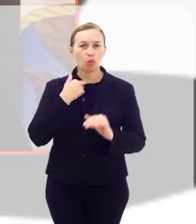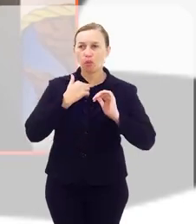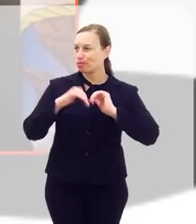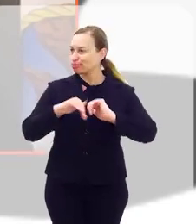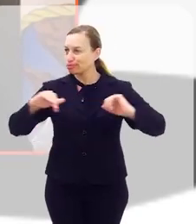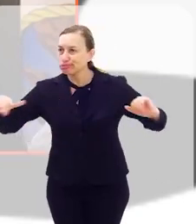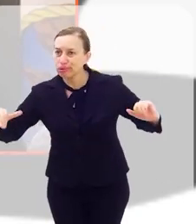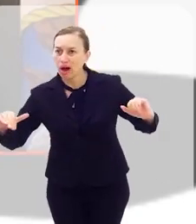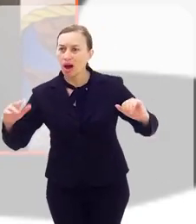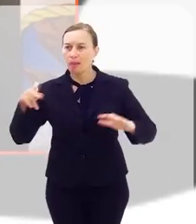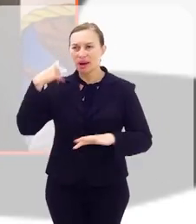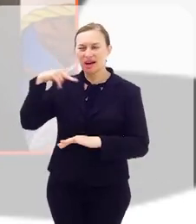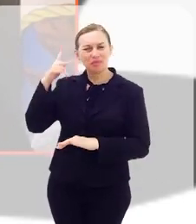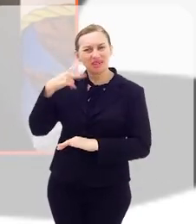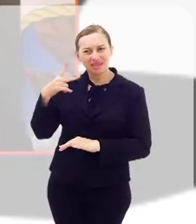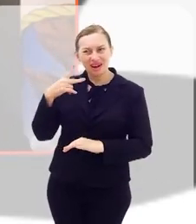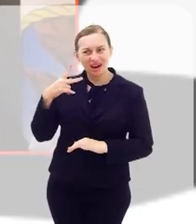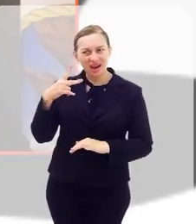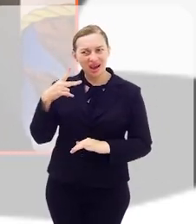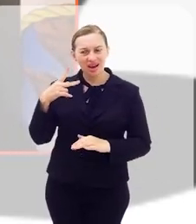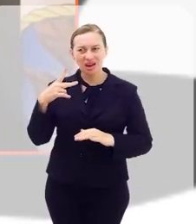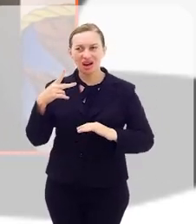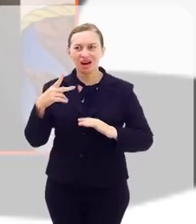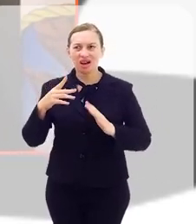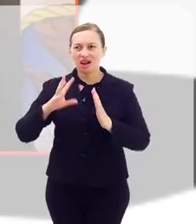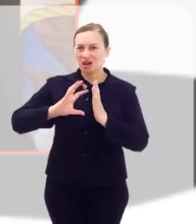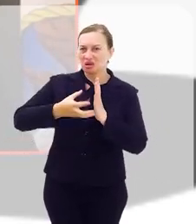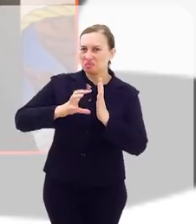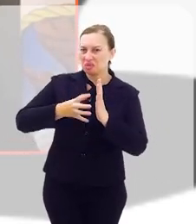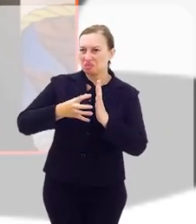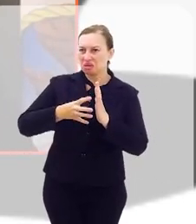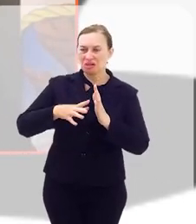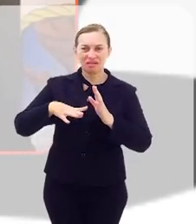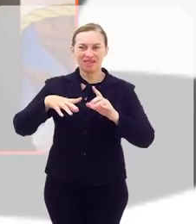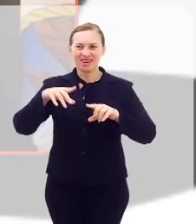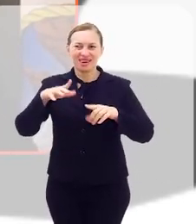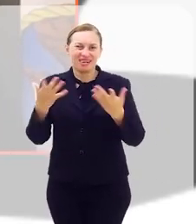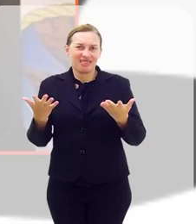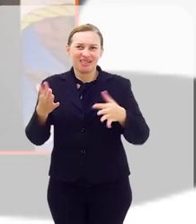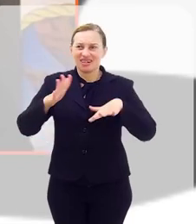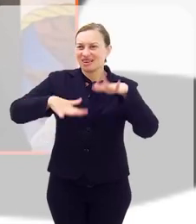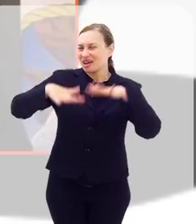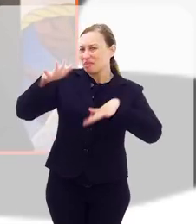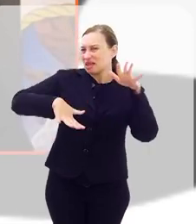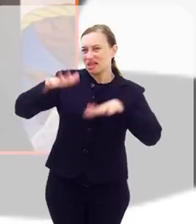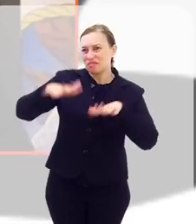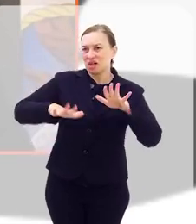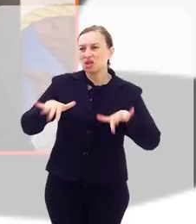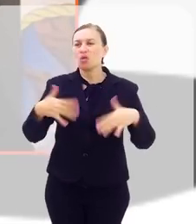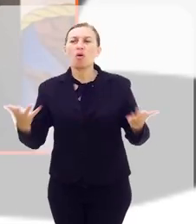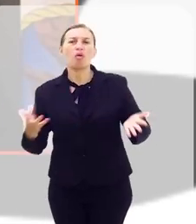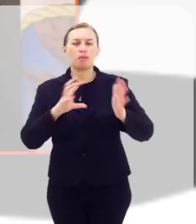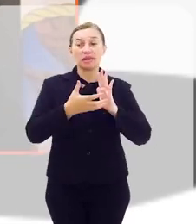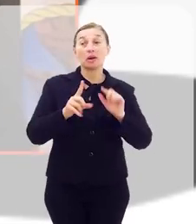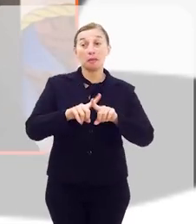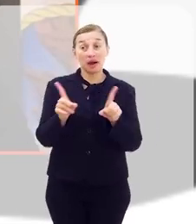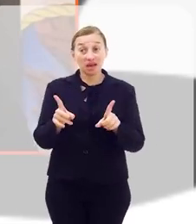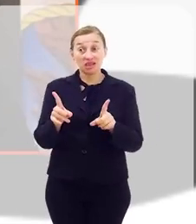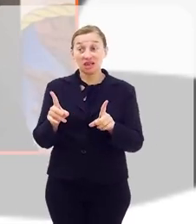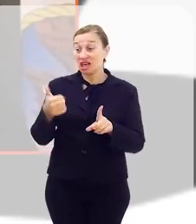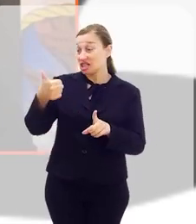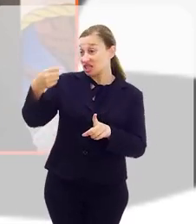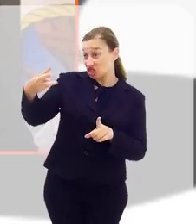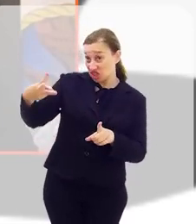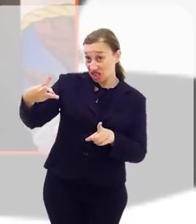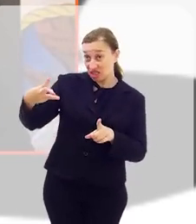haver uma distância nem entre parlamentares, independente da bandeira partidária, até porque esses 13 deputados, eles vieram para o